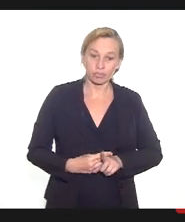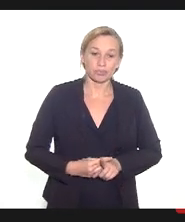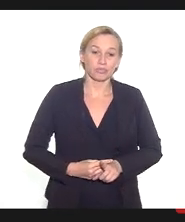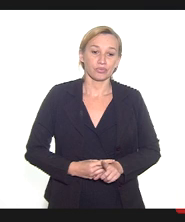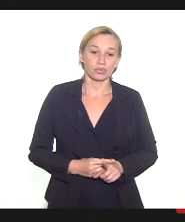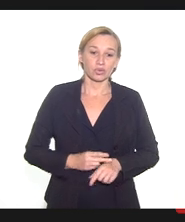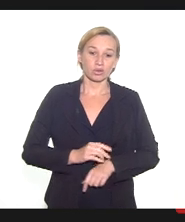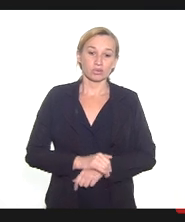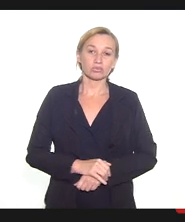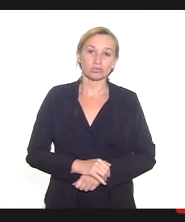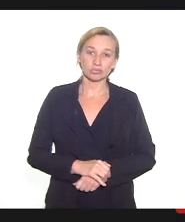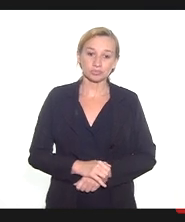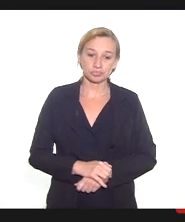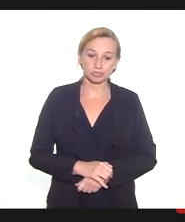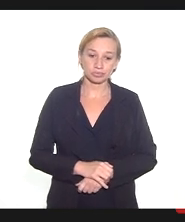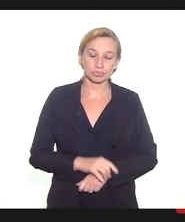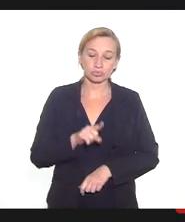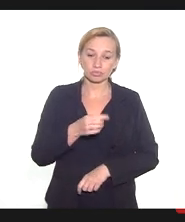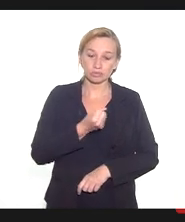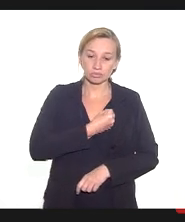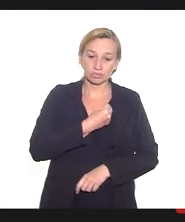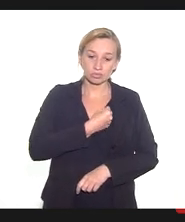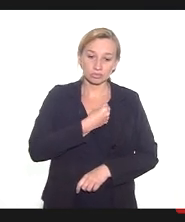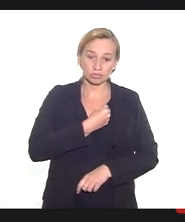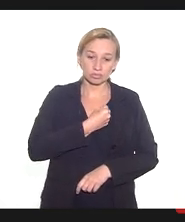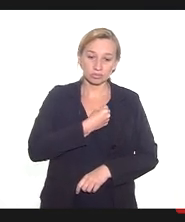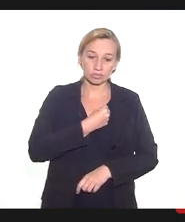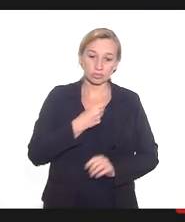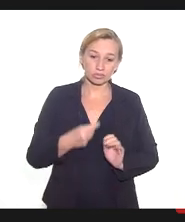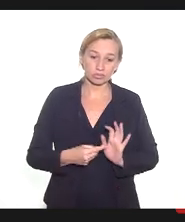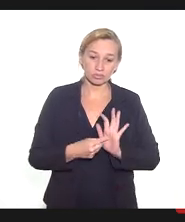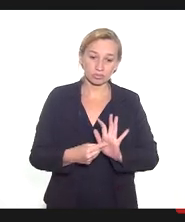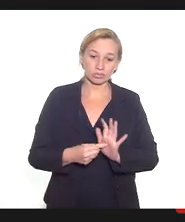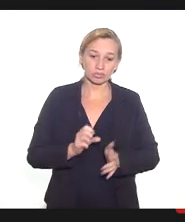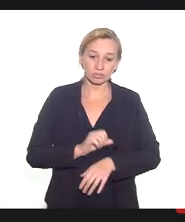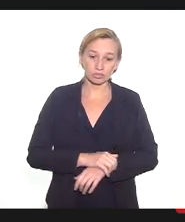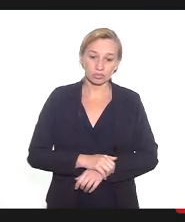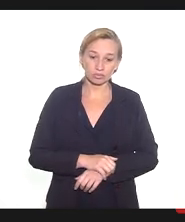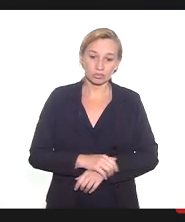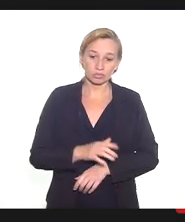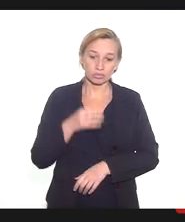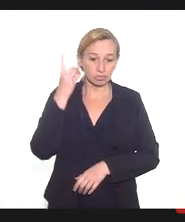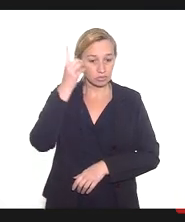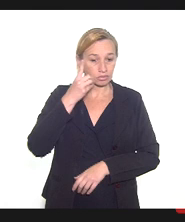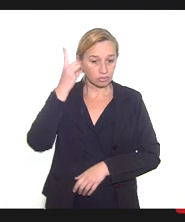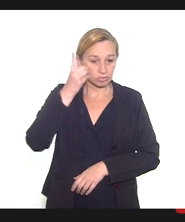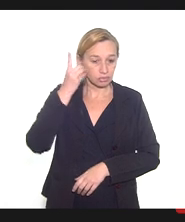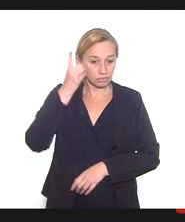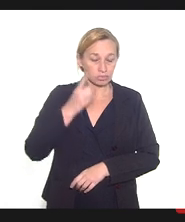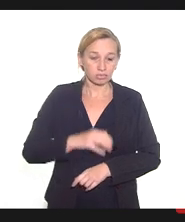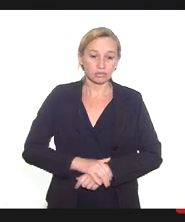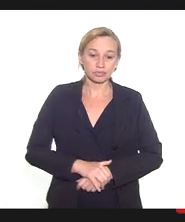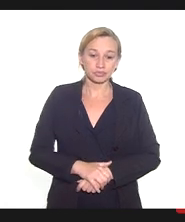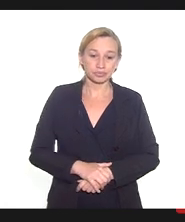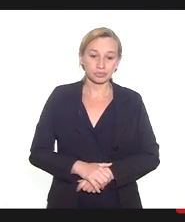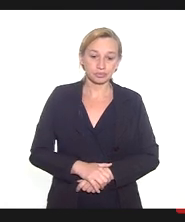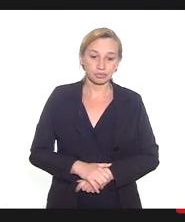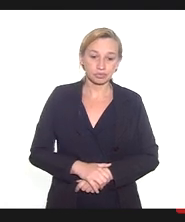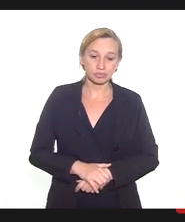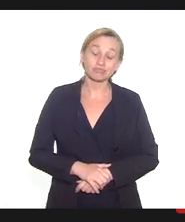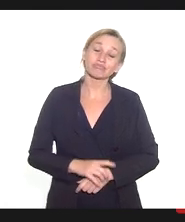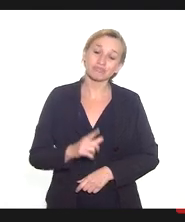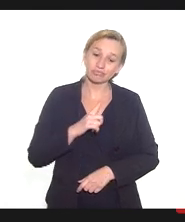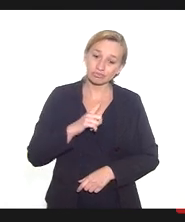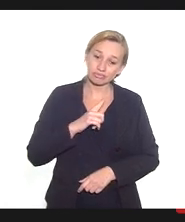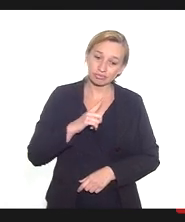COVID-19. E esse número é subnotificado, deputadas, porque ainda há os casos